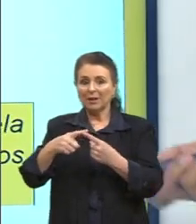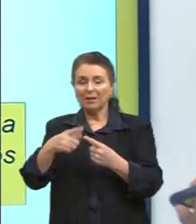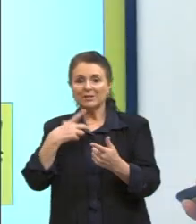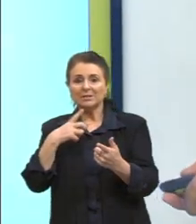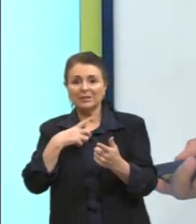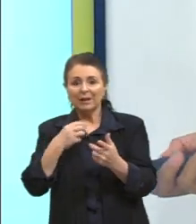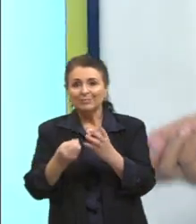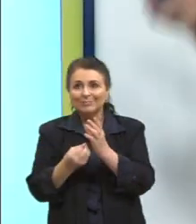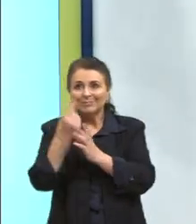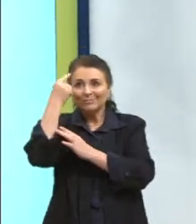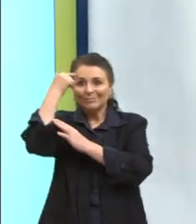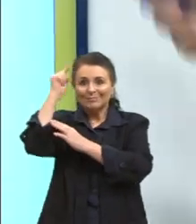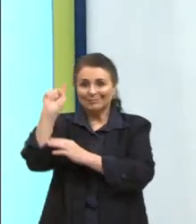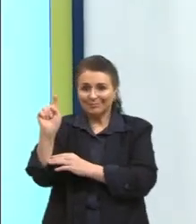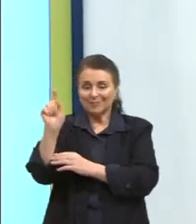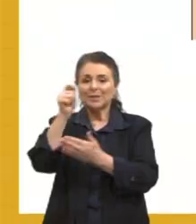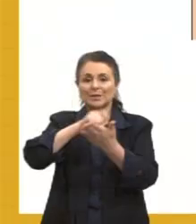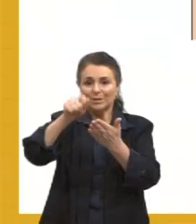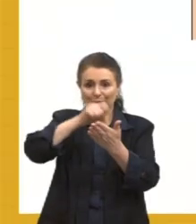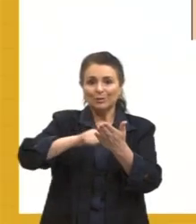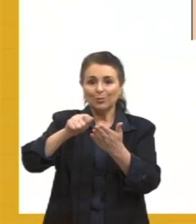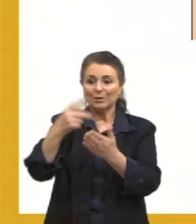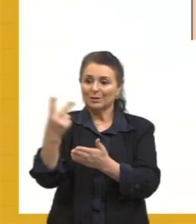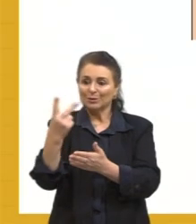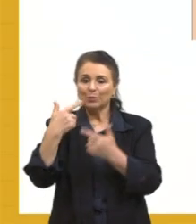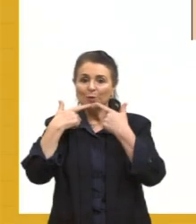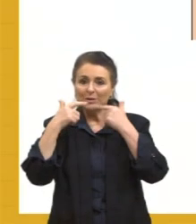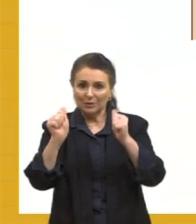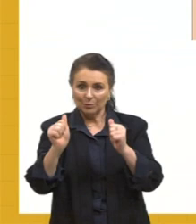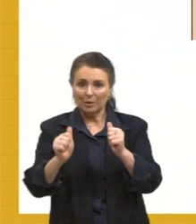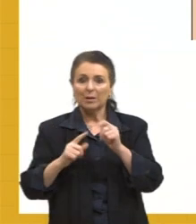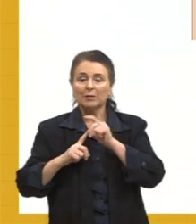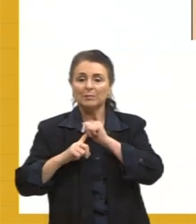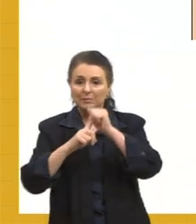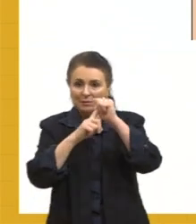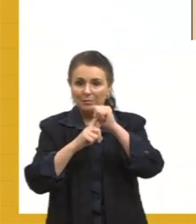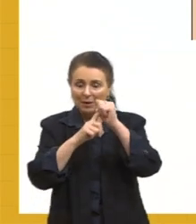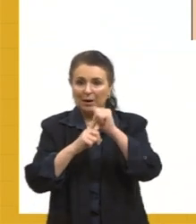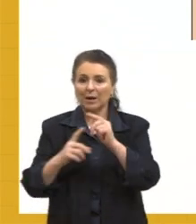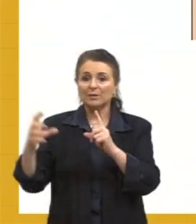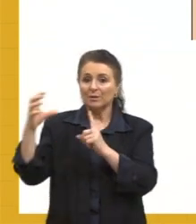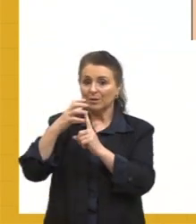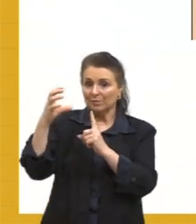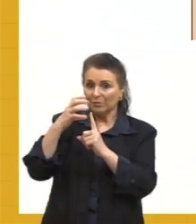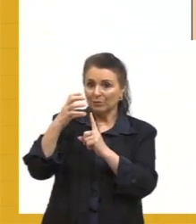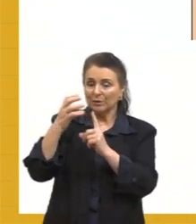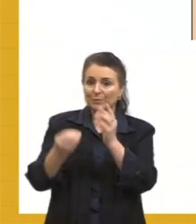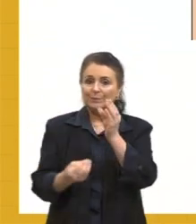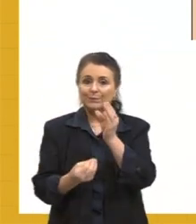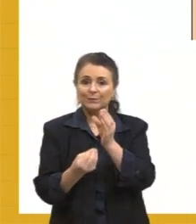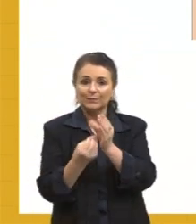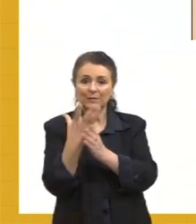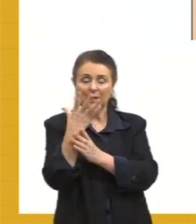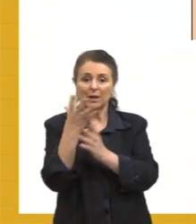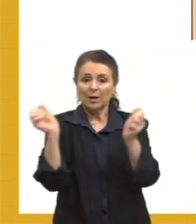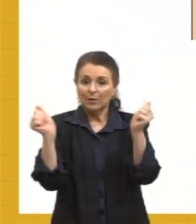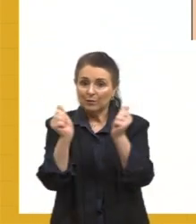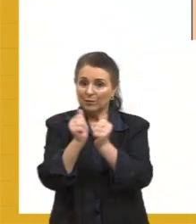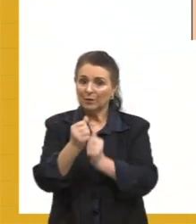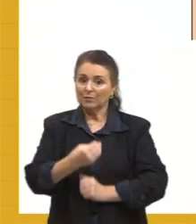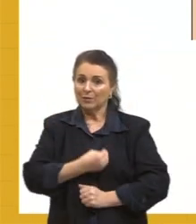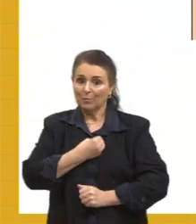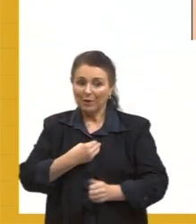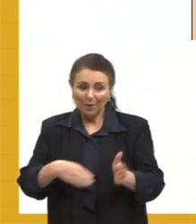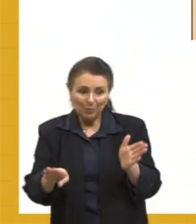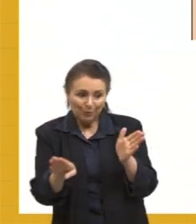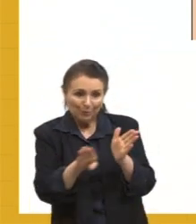é muito interessante. Mas o principal, influências entre portugueses e castelhanos originadas pela convivência fronteriza entre